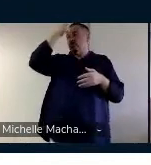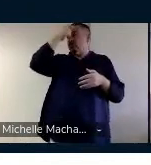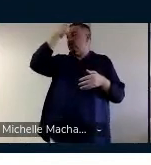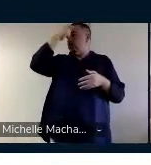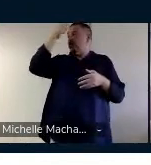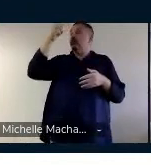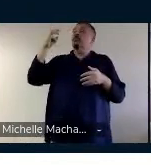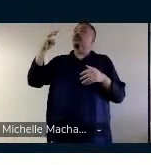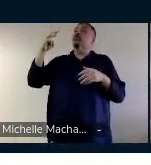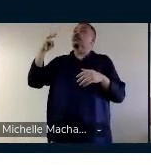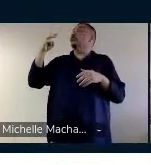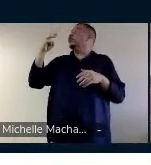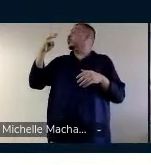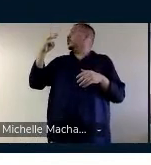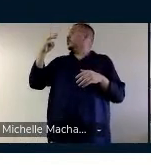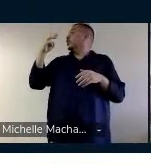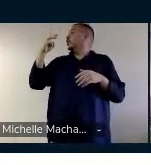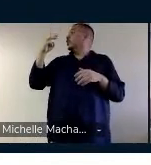para lá, para a luz de dados,